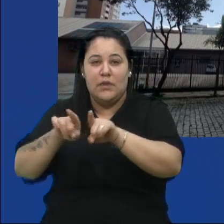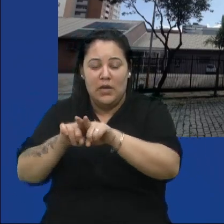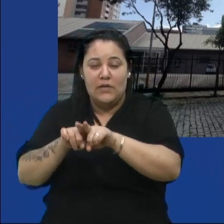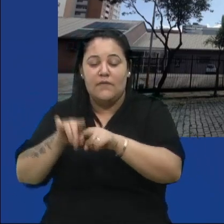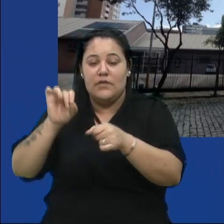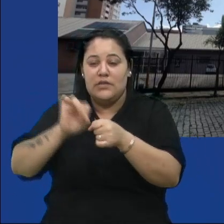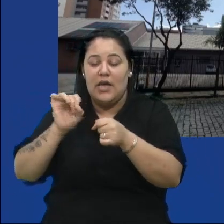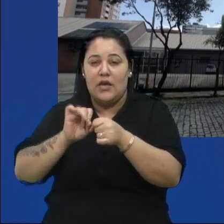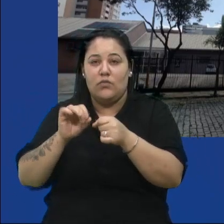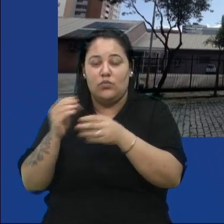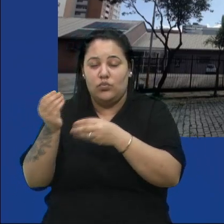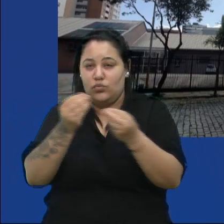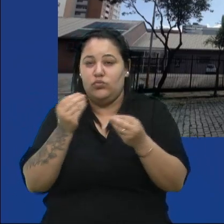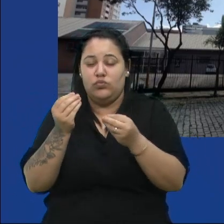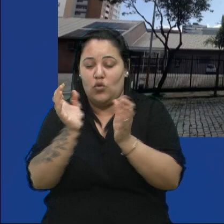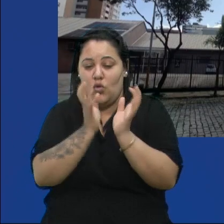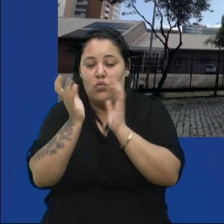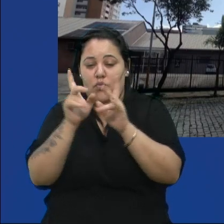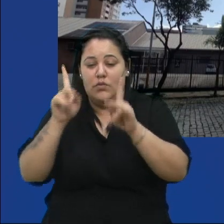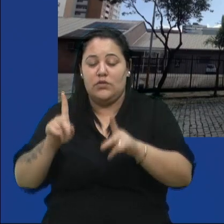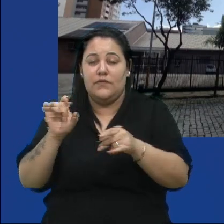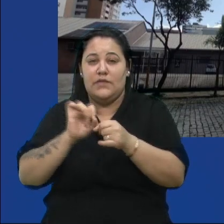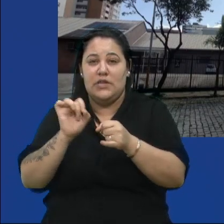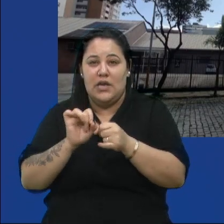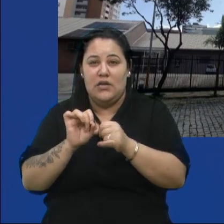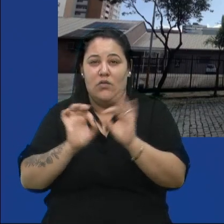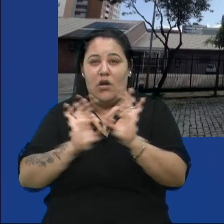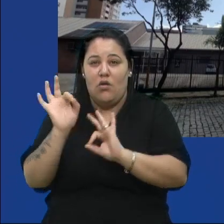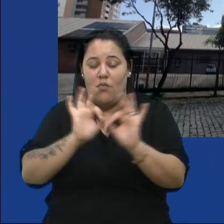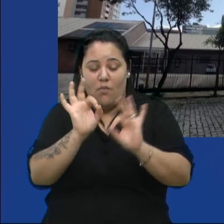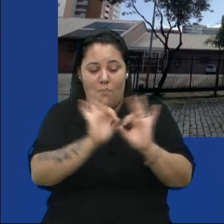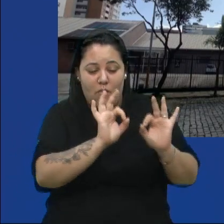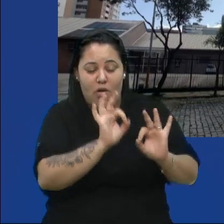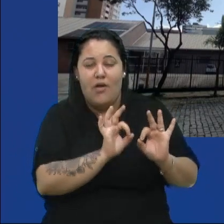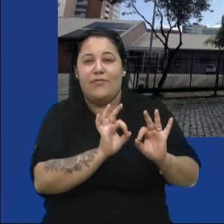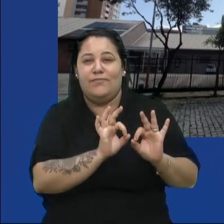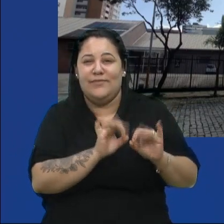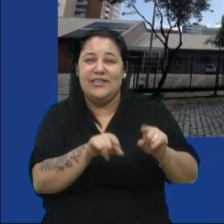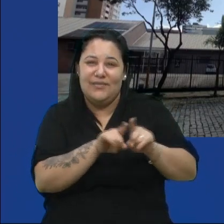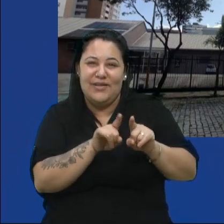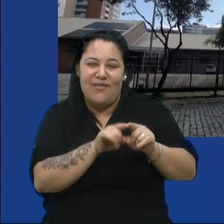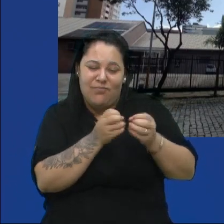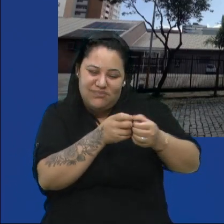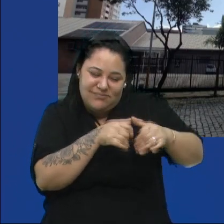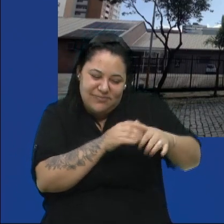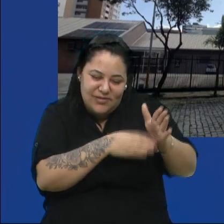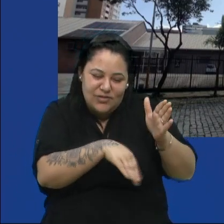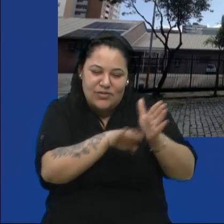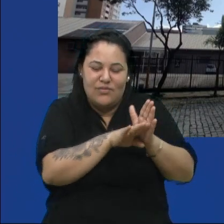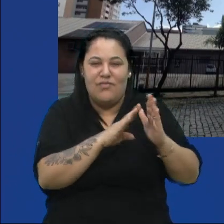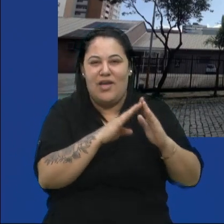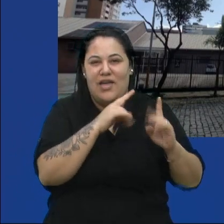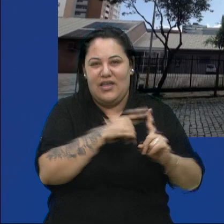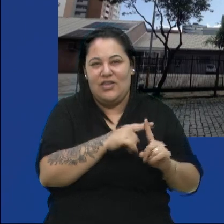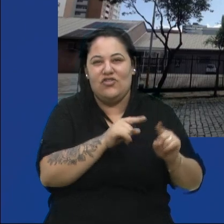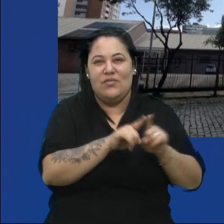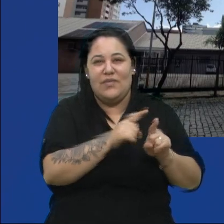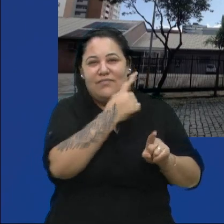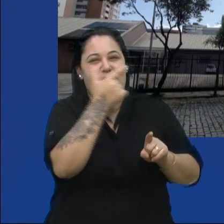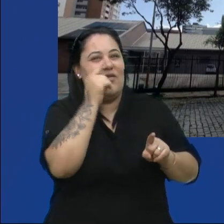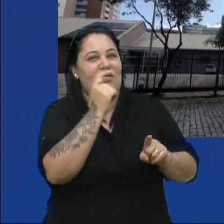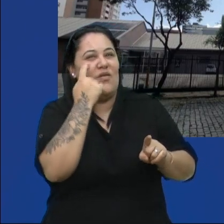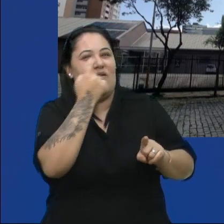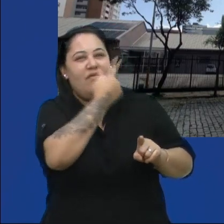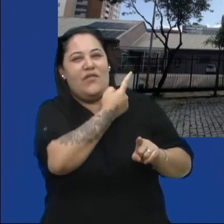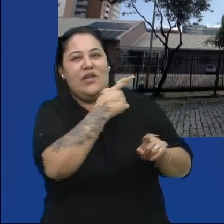Exposição. Então, feitas essas podas que estavam invadindo, inclusive ali o estacionamento ali da igreja, ali para essa foto dá para ver. E,